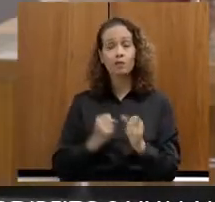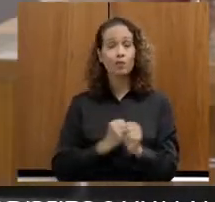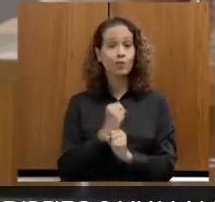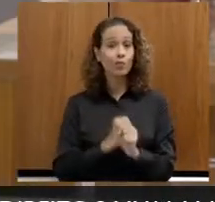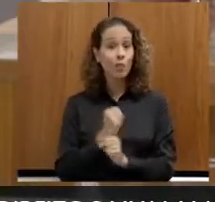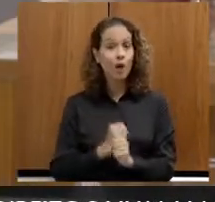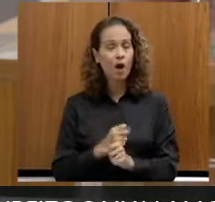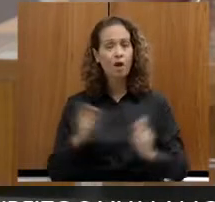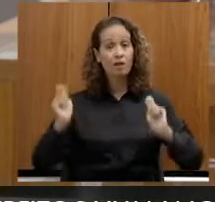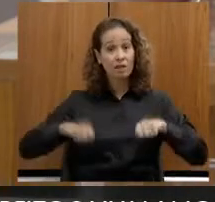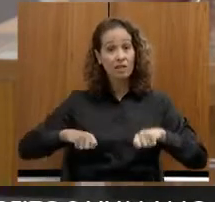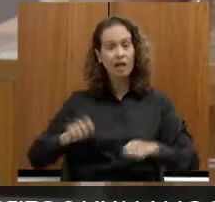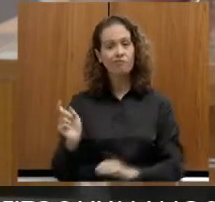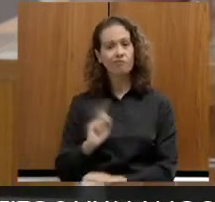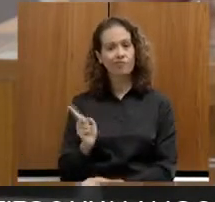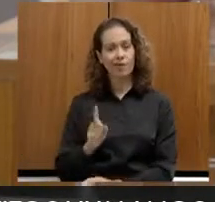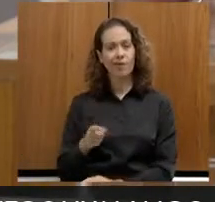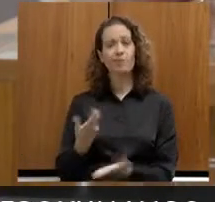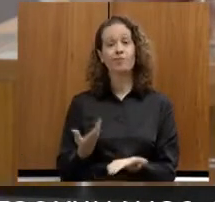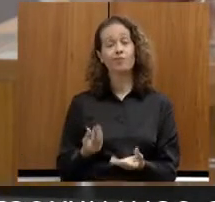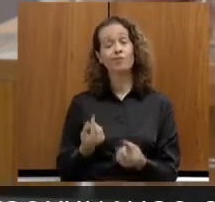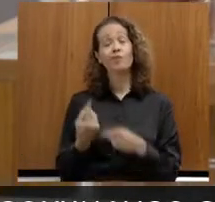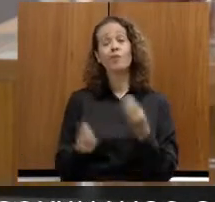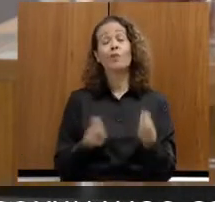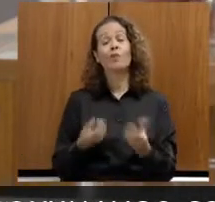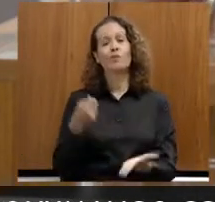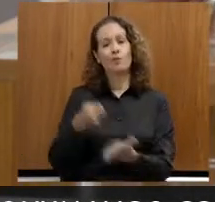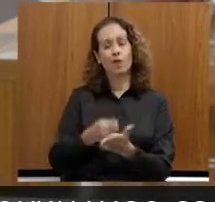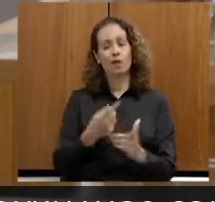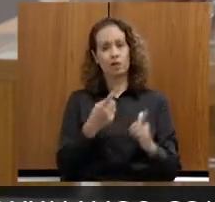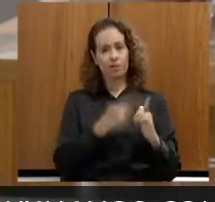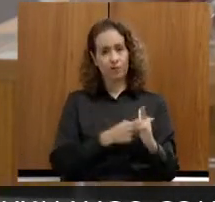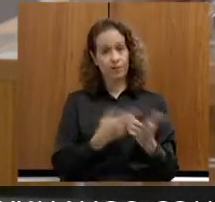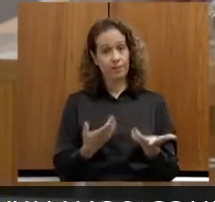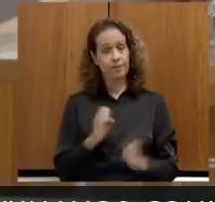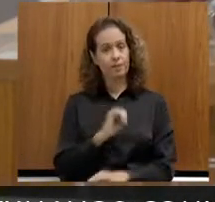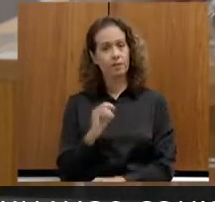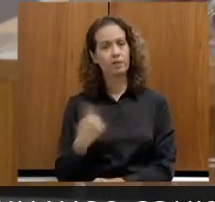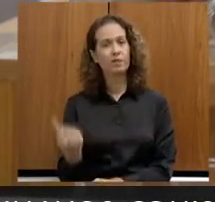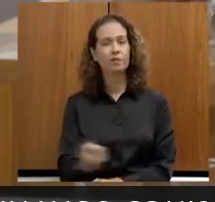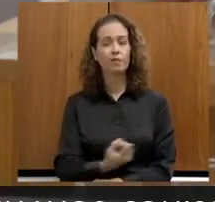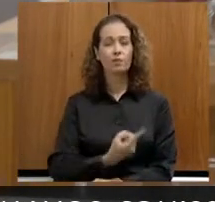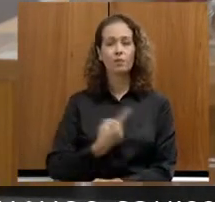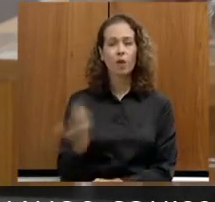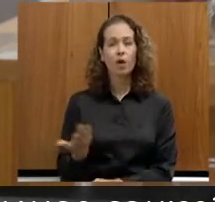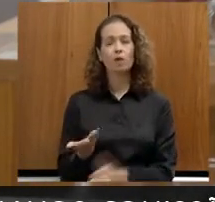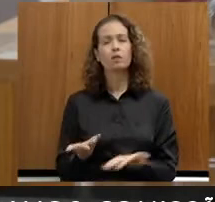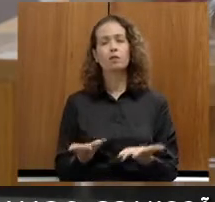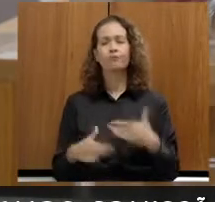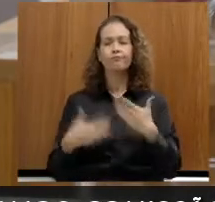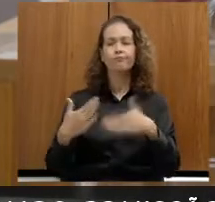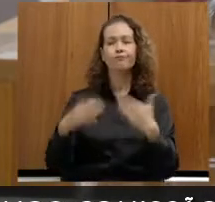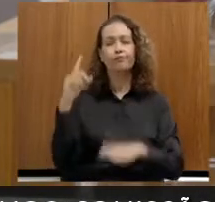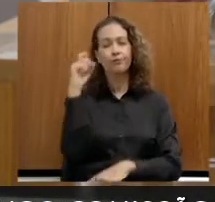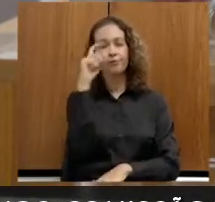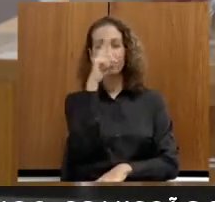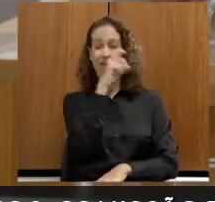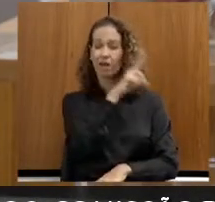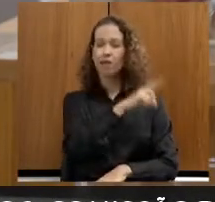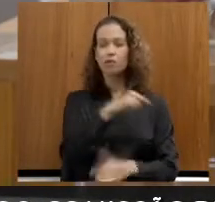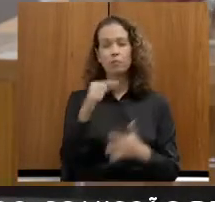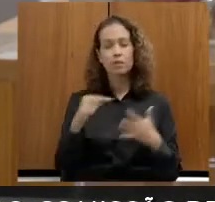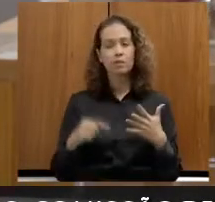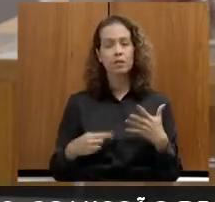suficiente para cobrir a dívida. E aí, se estamos em pedregulhos, em caminhos árduos